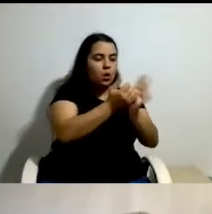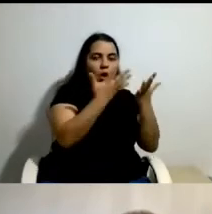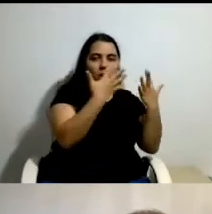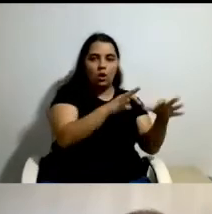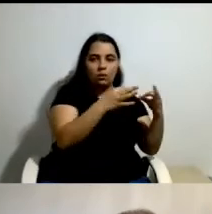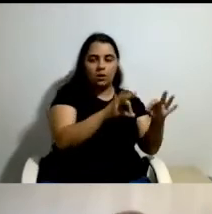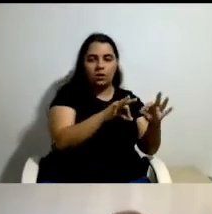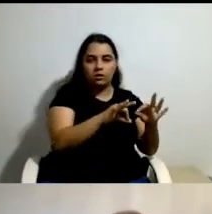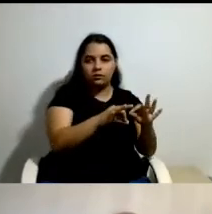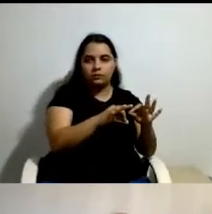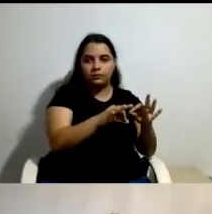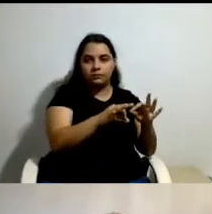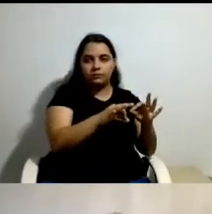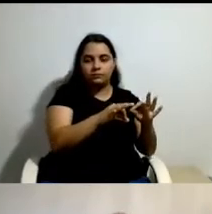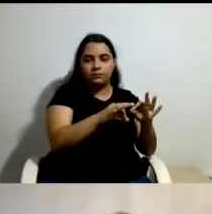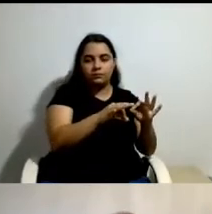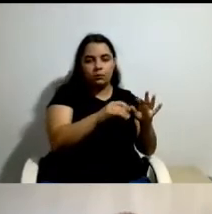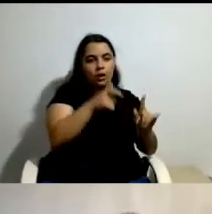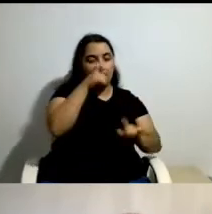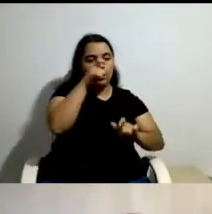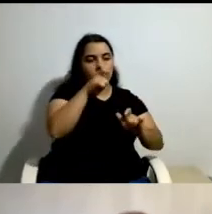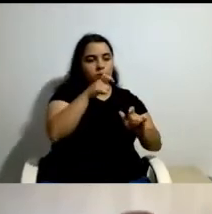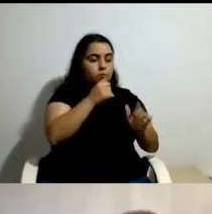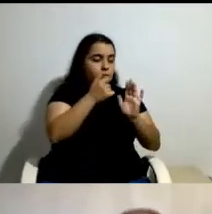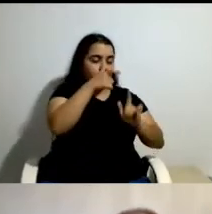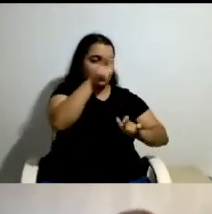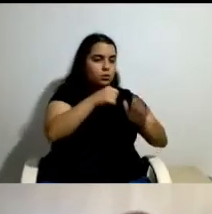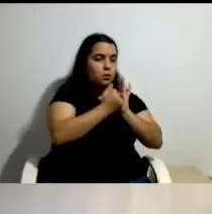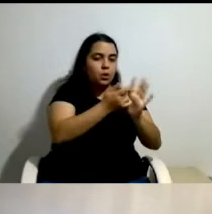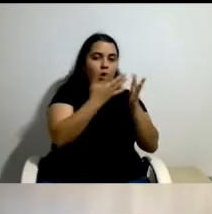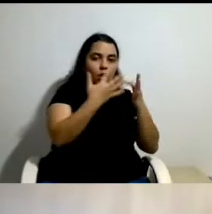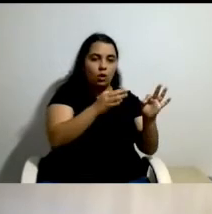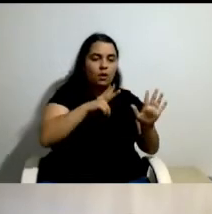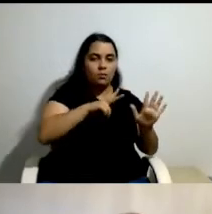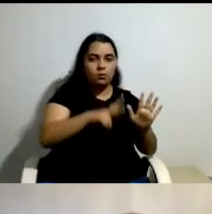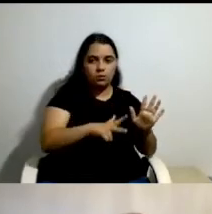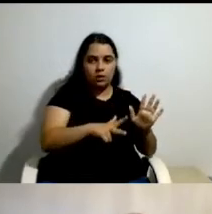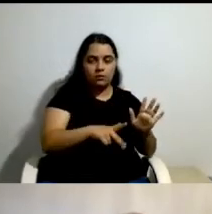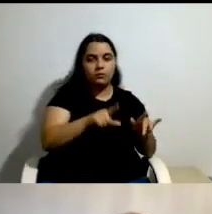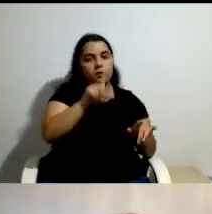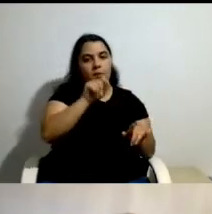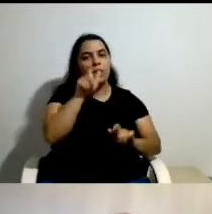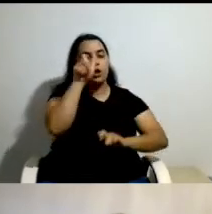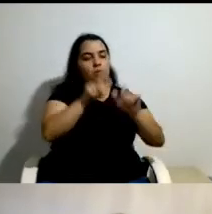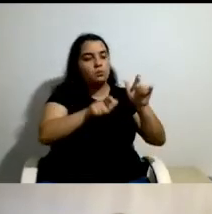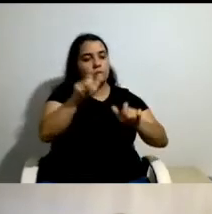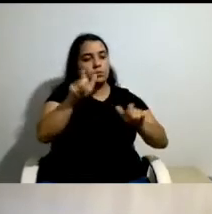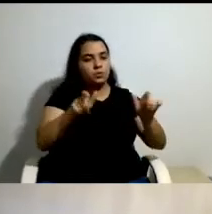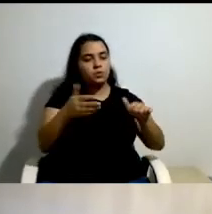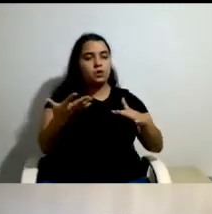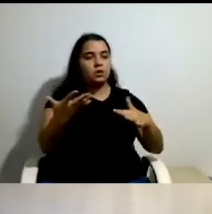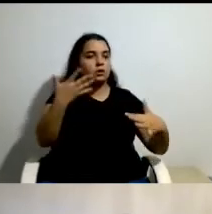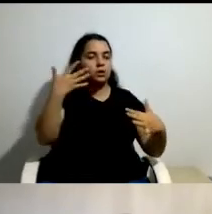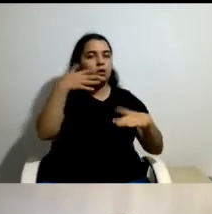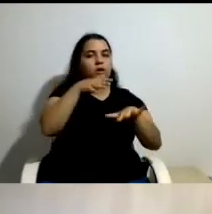pessoas que têm apoio do tipo convencional em Portugal e as pessoas que estiveram integradas no projeto